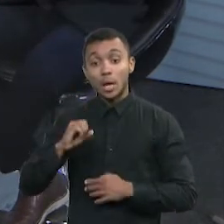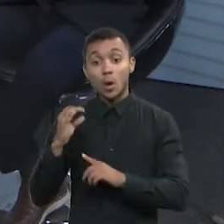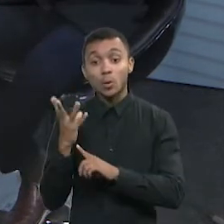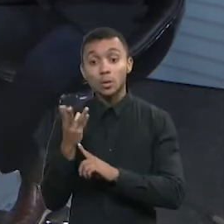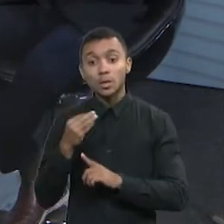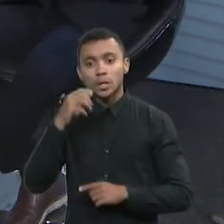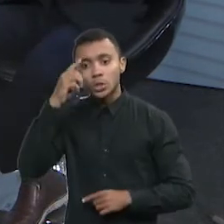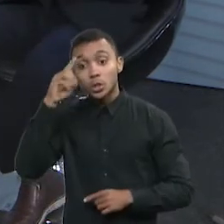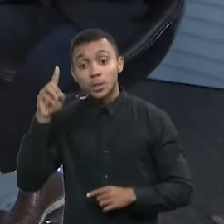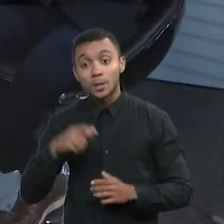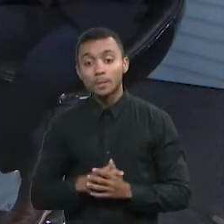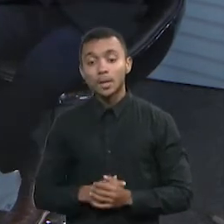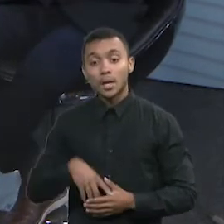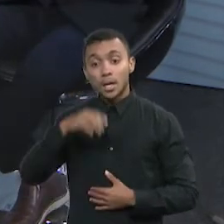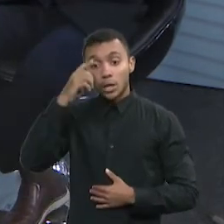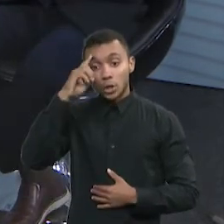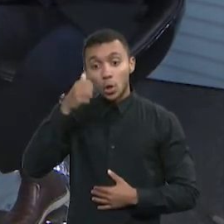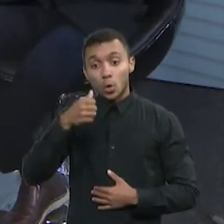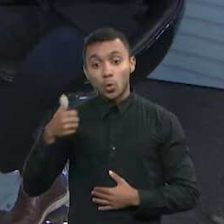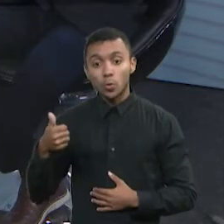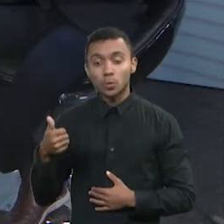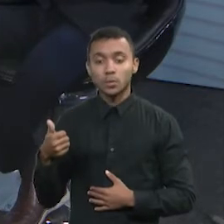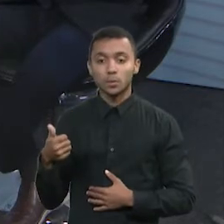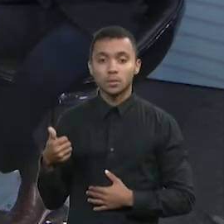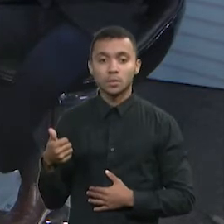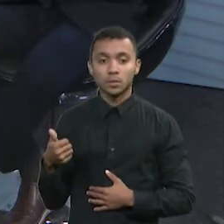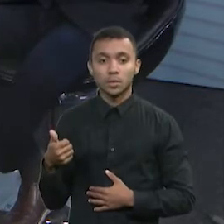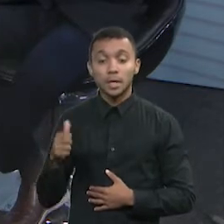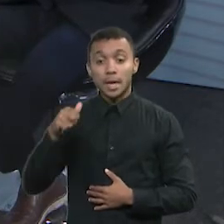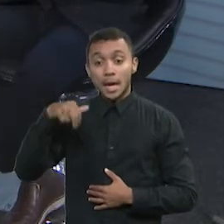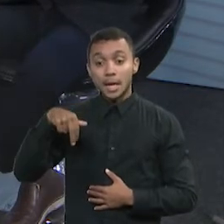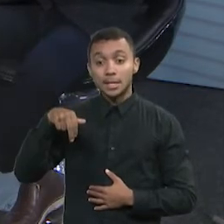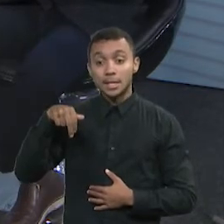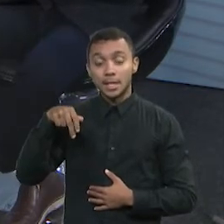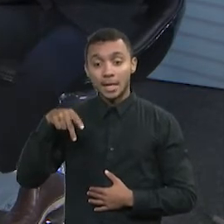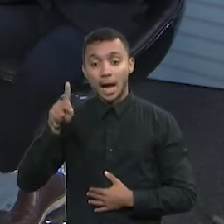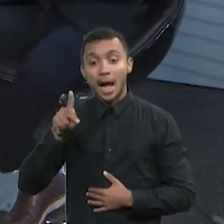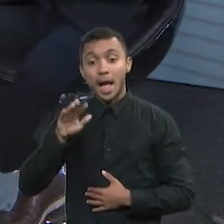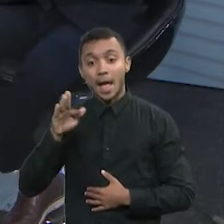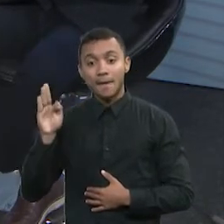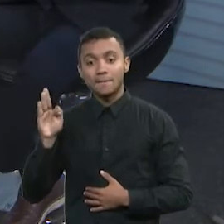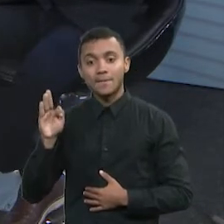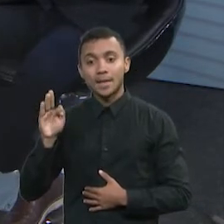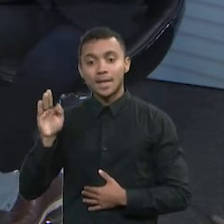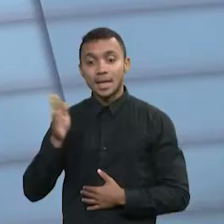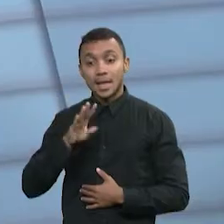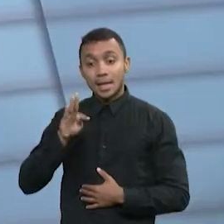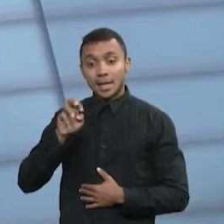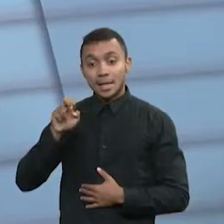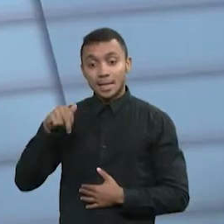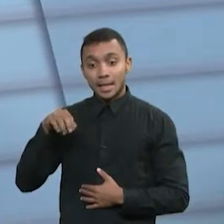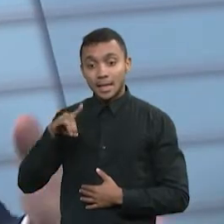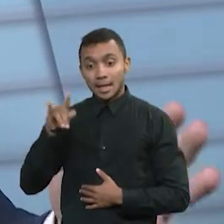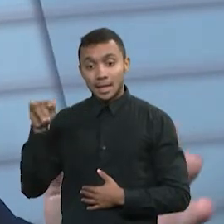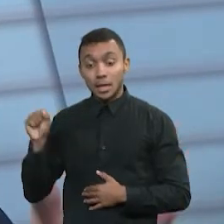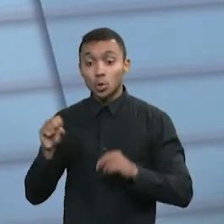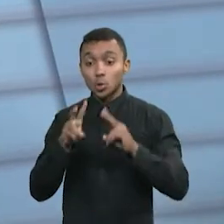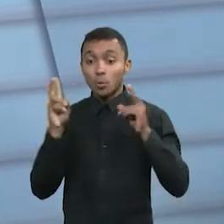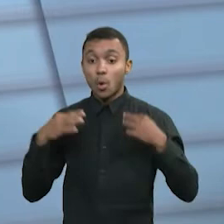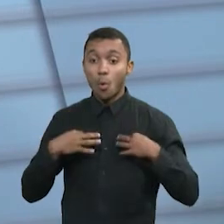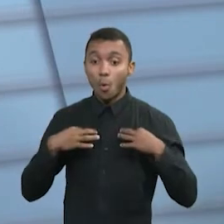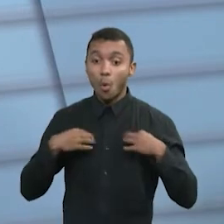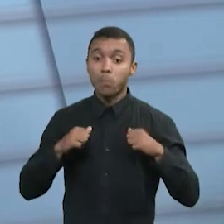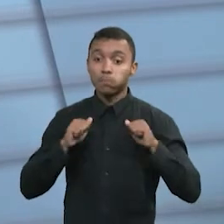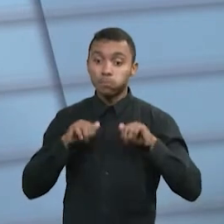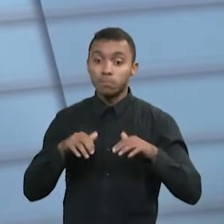evento será no dia 11 de O MKF Tendências. MKF Tendências na sua primeira edição para a cadeia texto e de confecções.